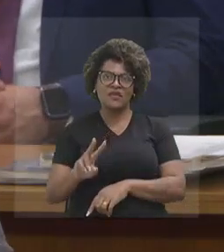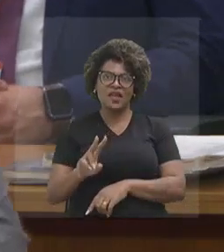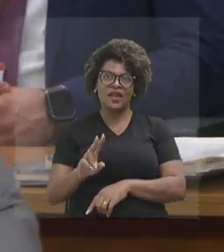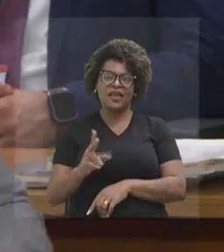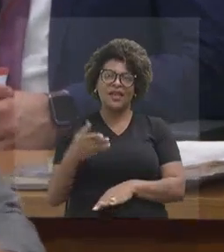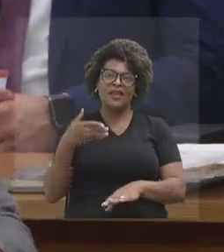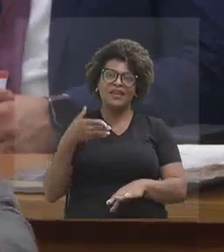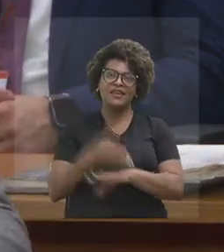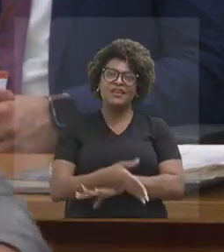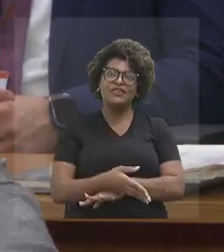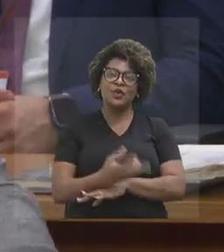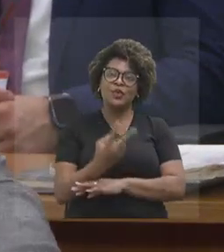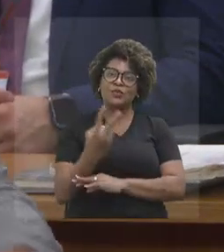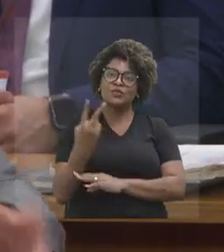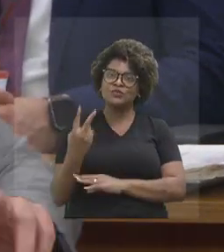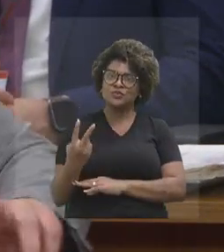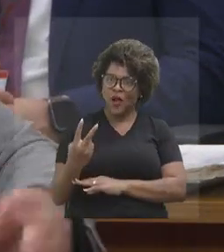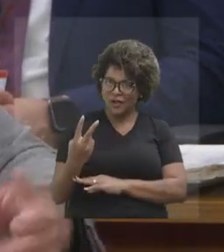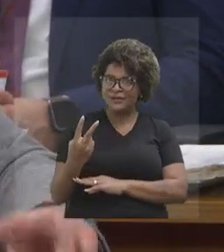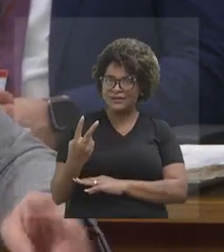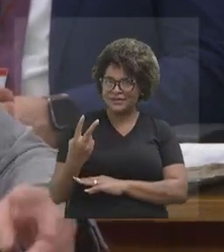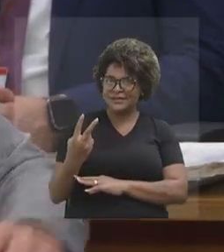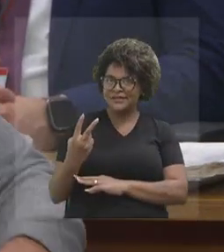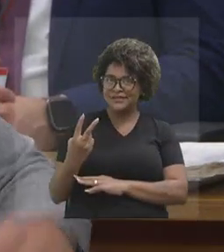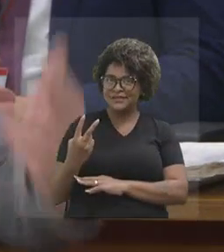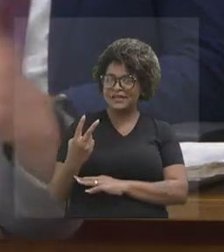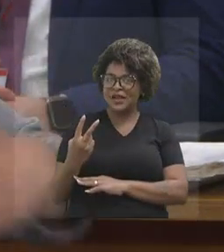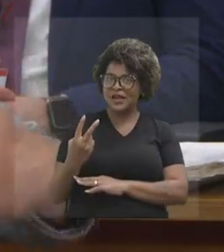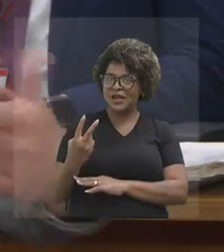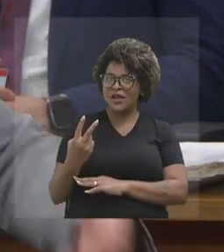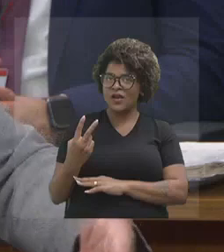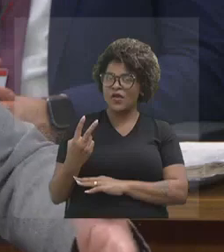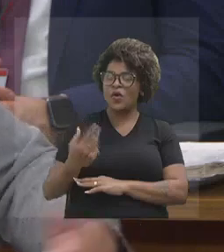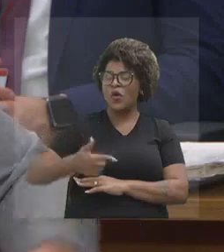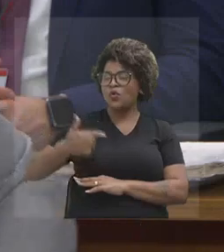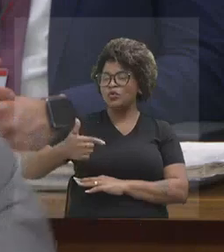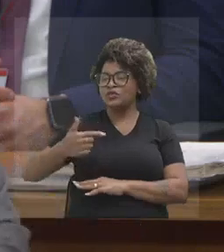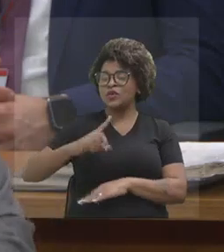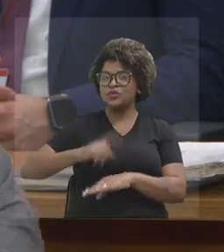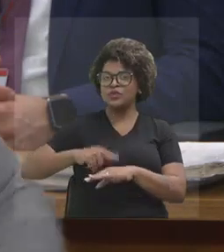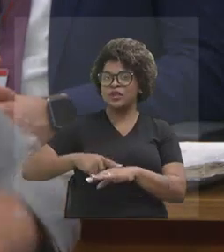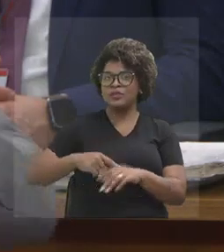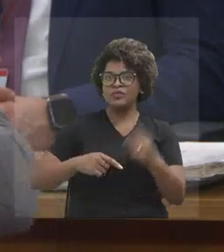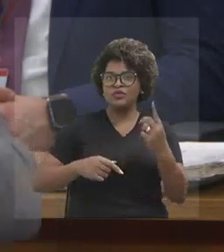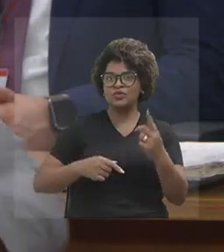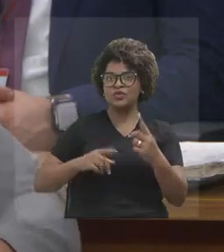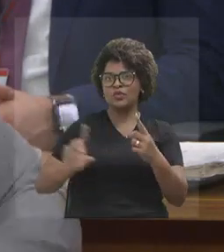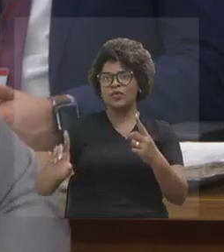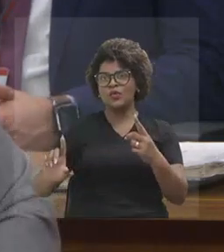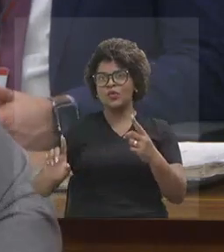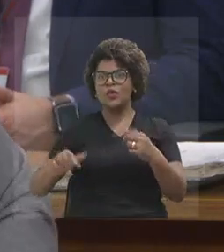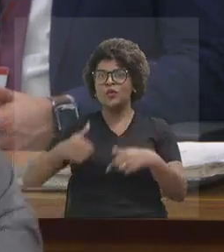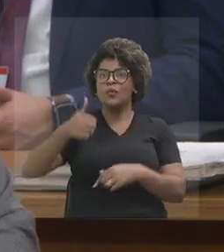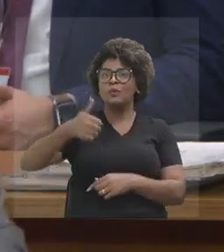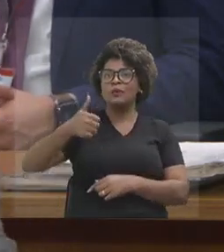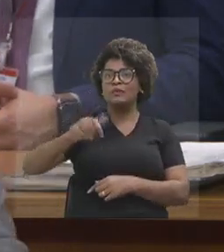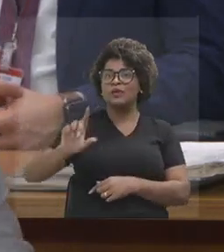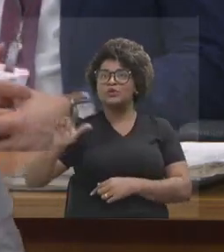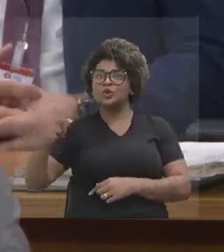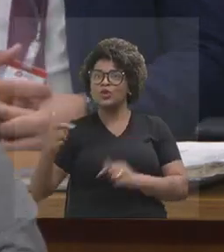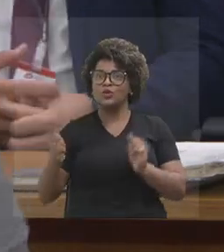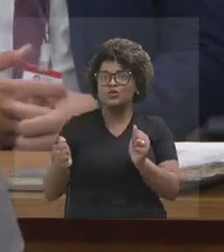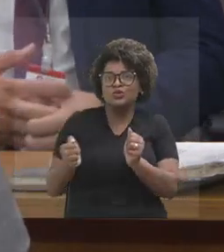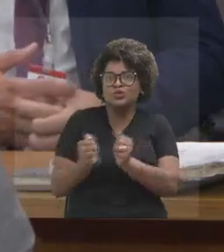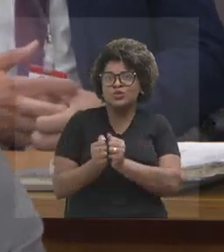vez ali, transmitimos um jogo, ele coincidiu o segundo tempo de um e o primeiro de outro, e a gente, junto com a NTV, conseguiu transmitir